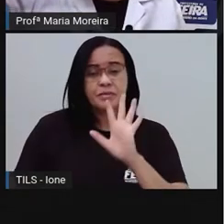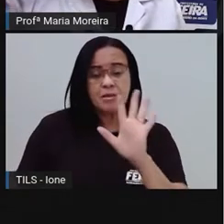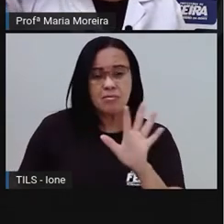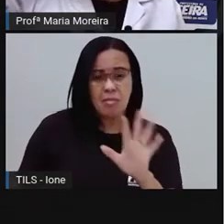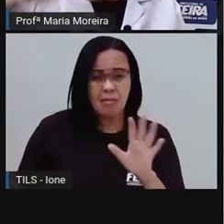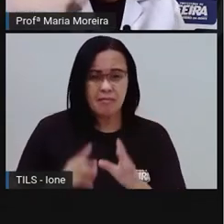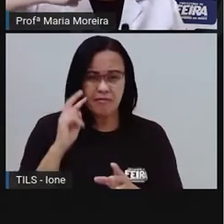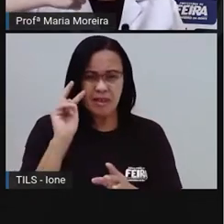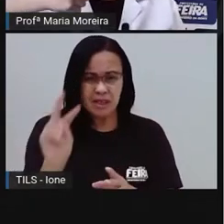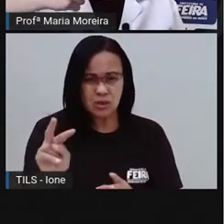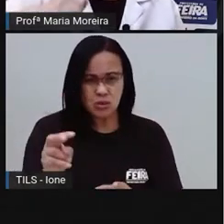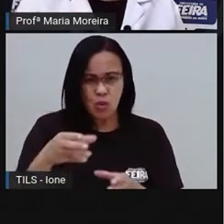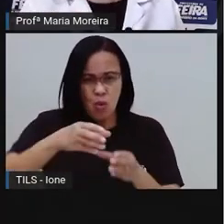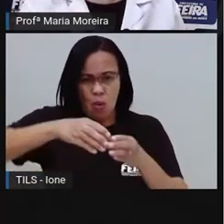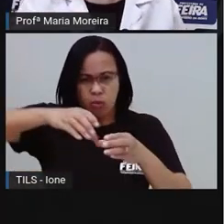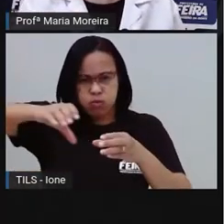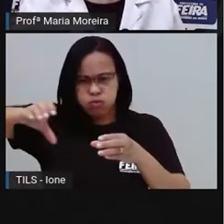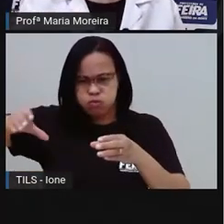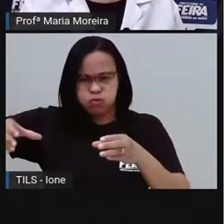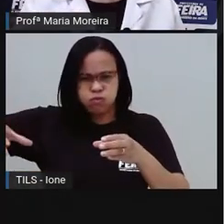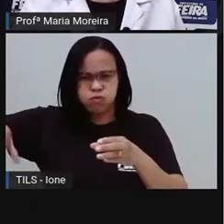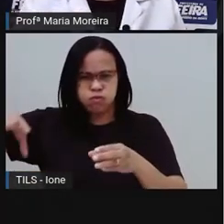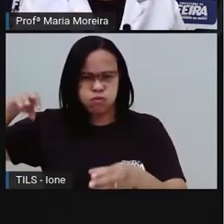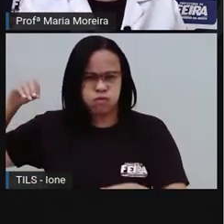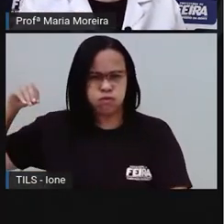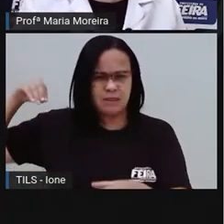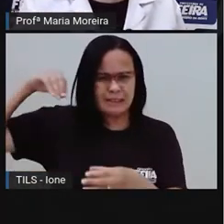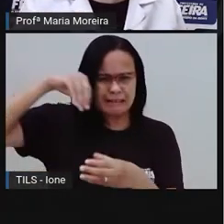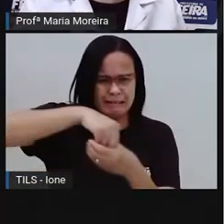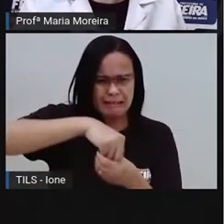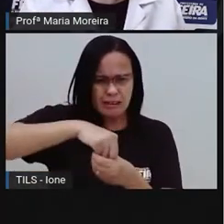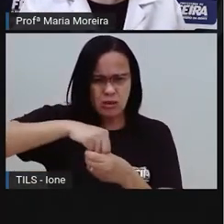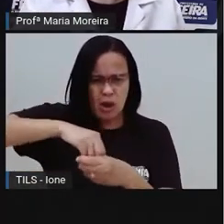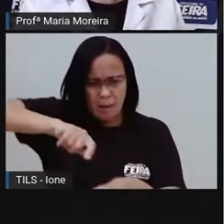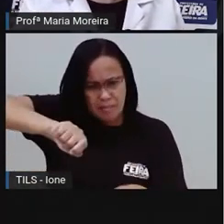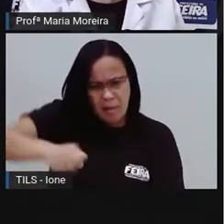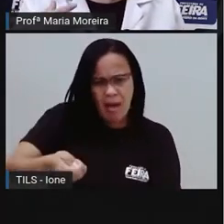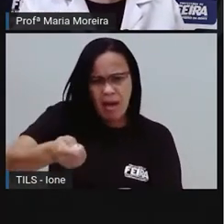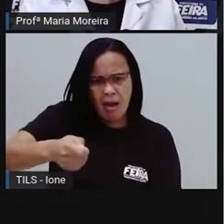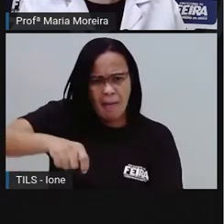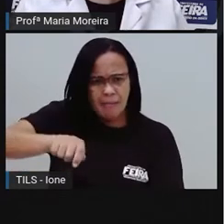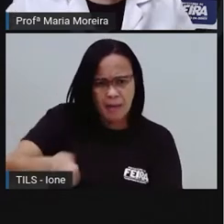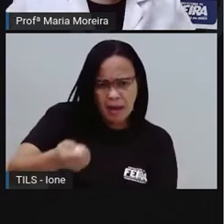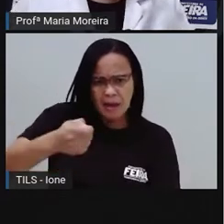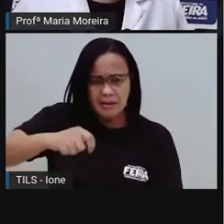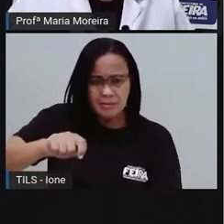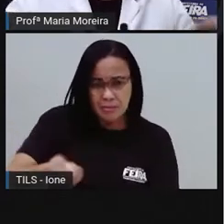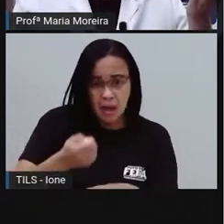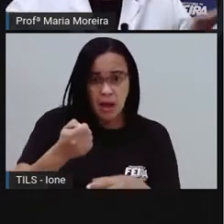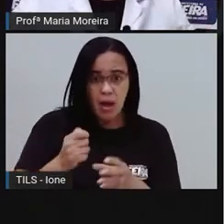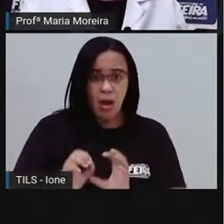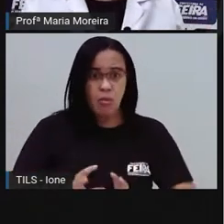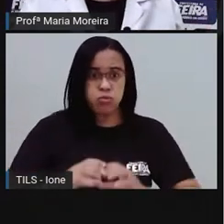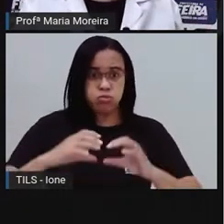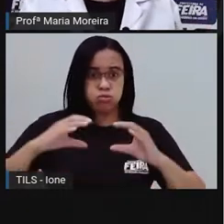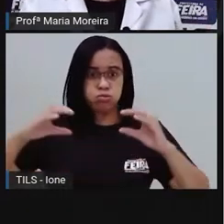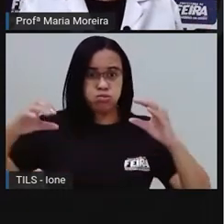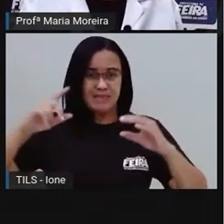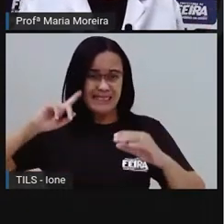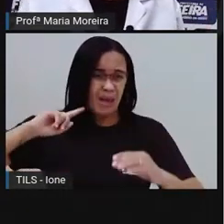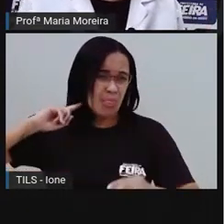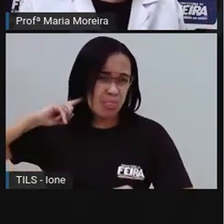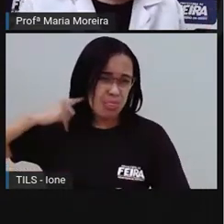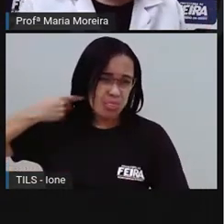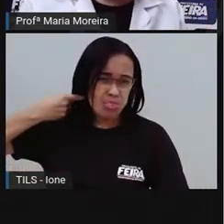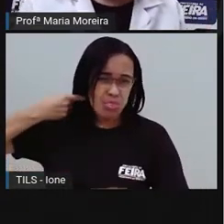ou seja, quando a gente bate a chave lá no carro, ela é acionada, o combustível produz a energia que faz com que o veículo, ele se mova.